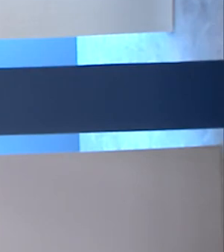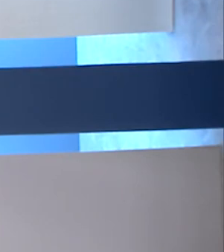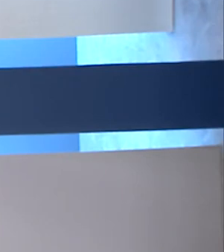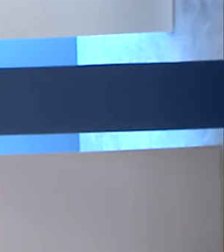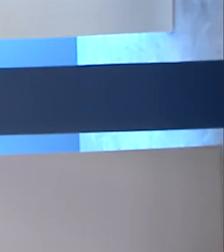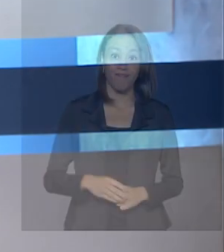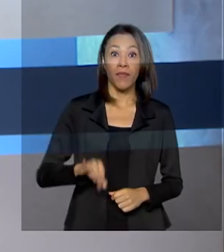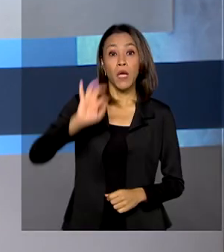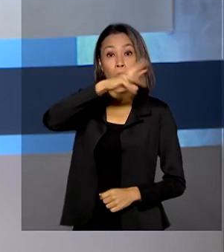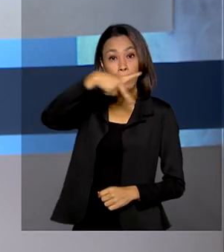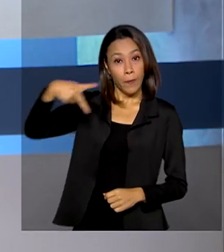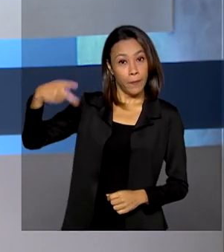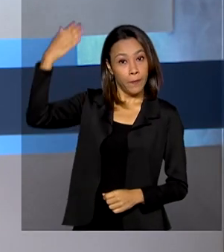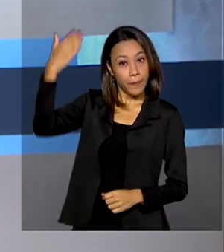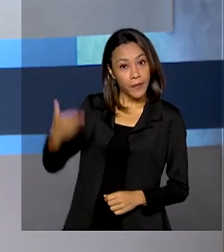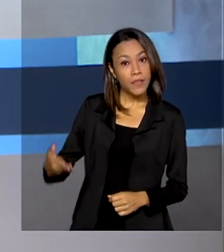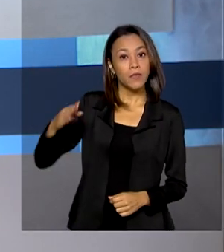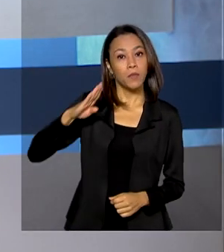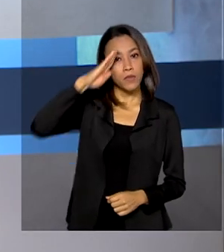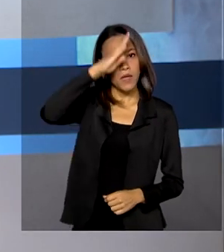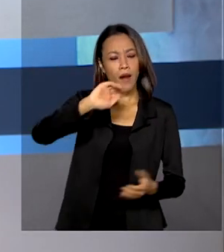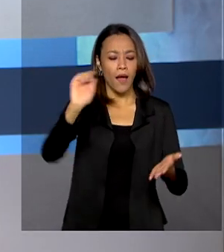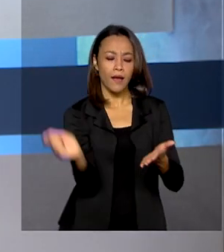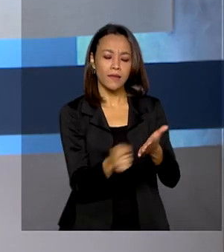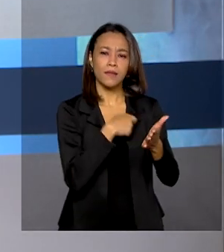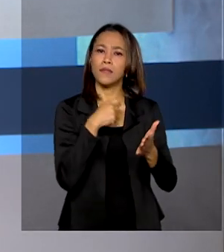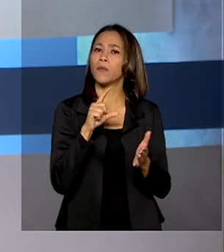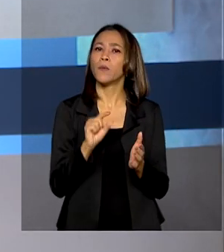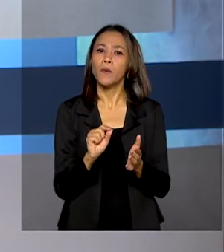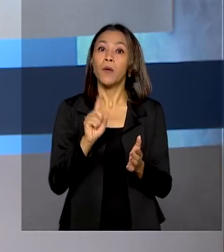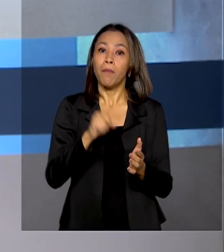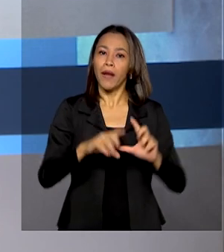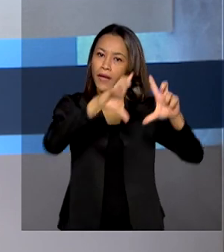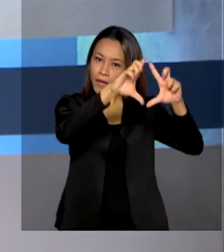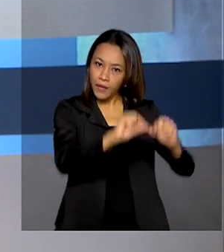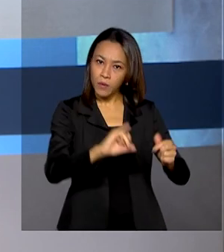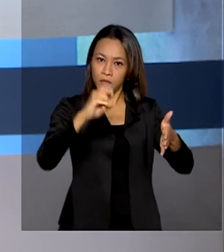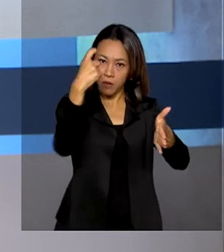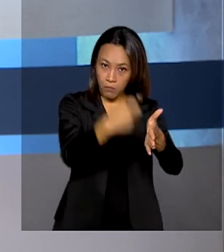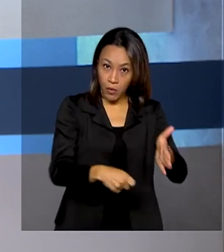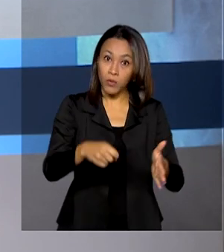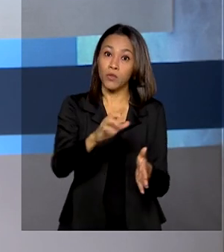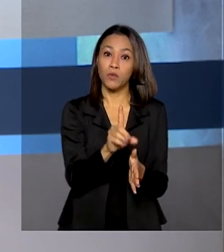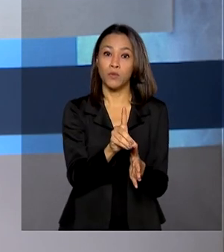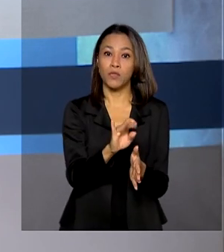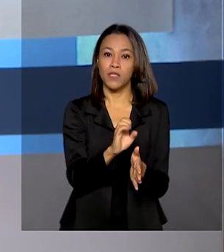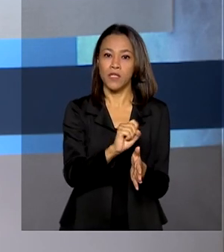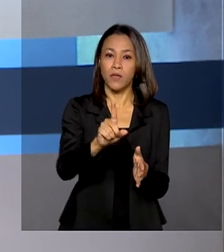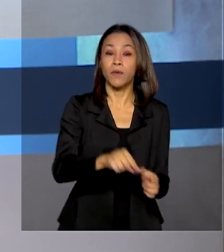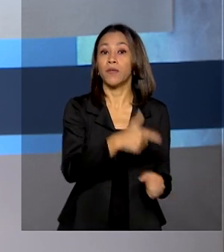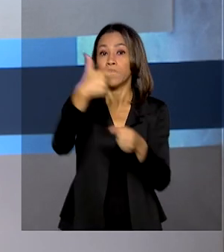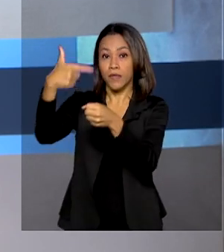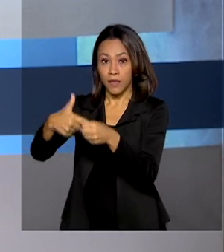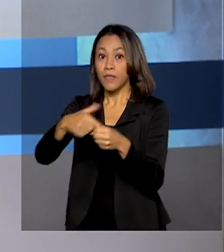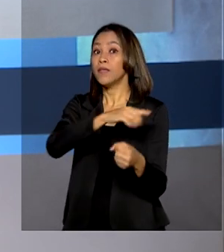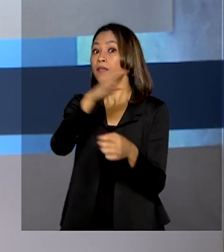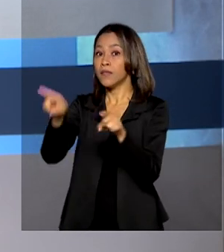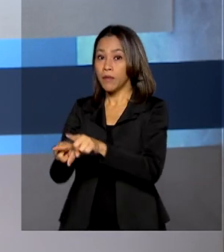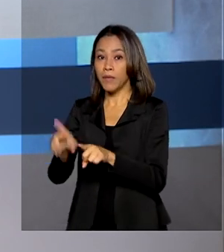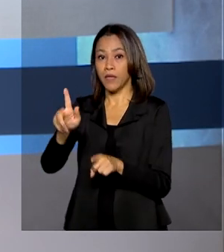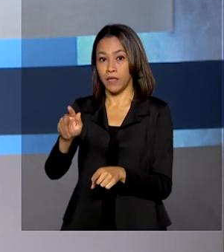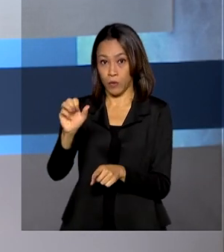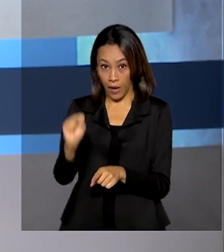O presidente Jair Bolsonaro assina medidas para reduzir tributos do diesel e gás de cozinha e também tarifas sobre a energia